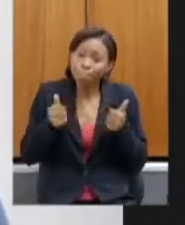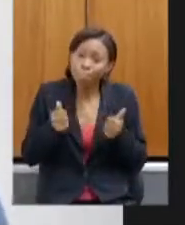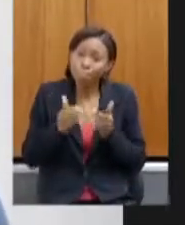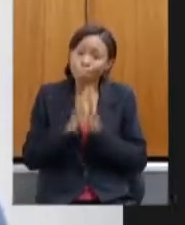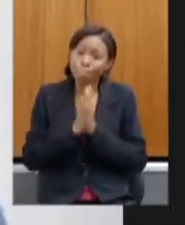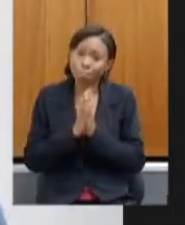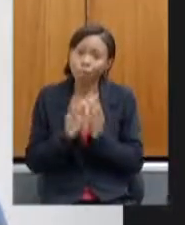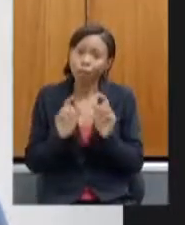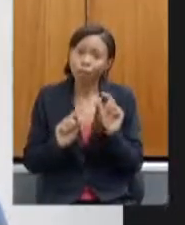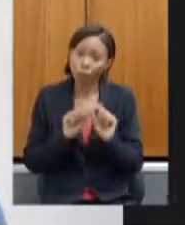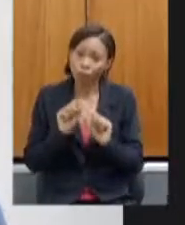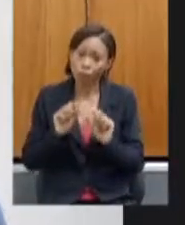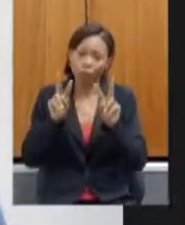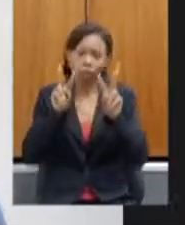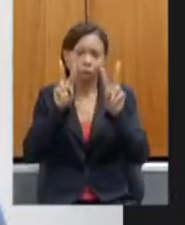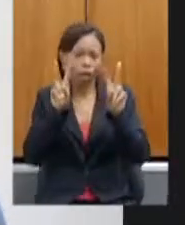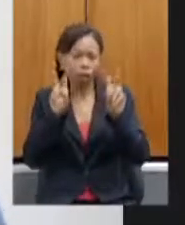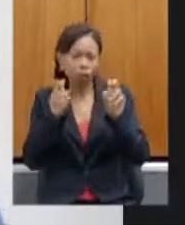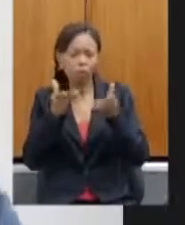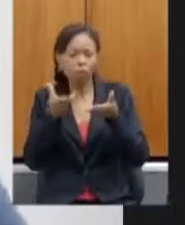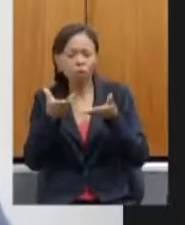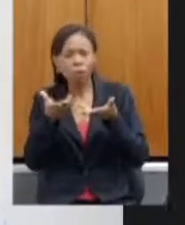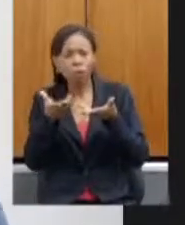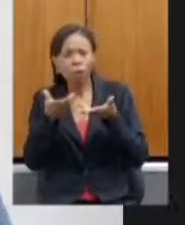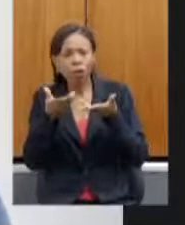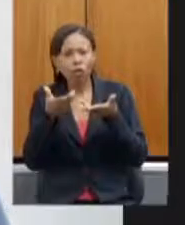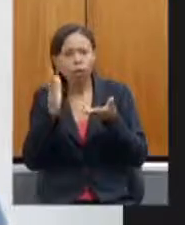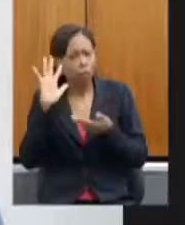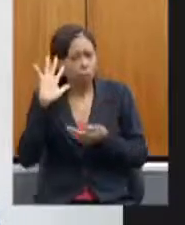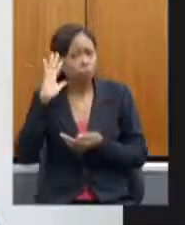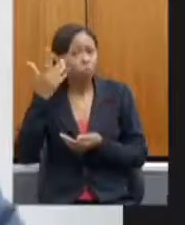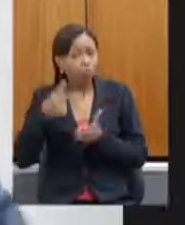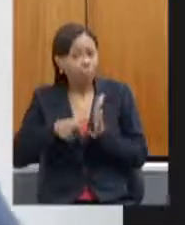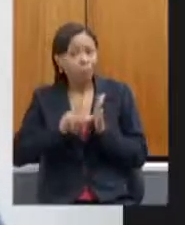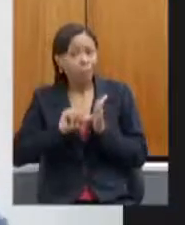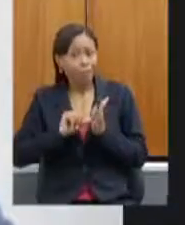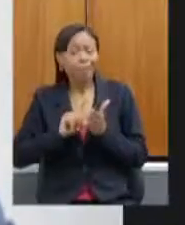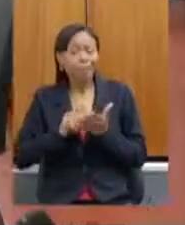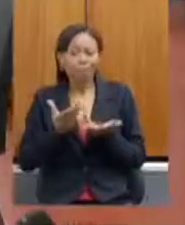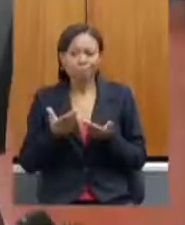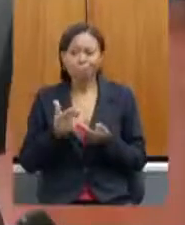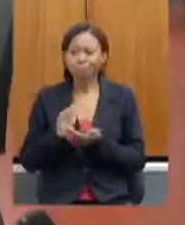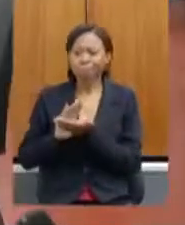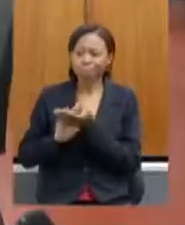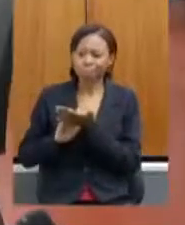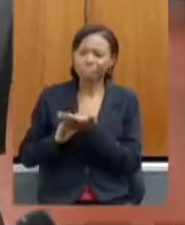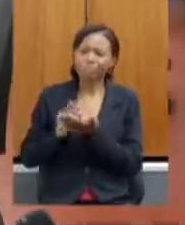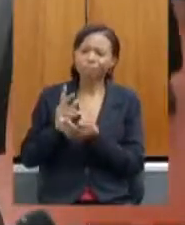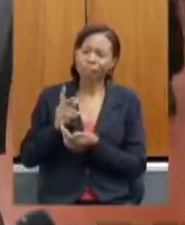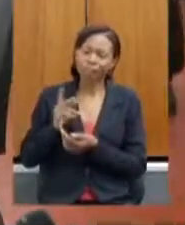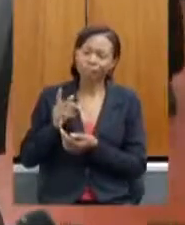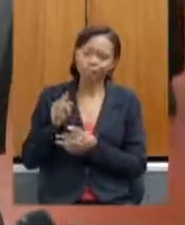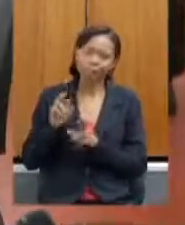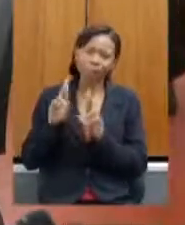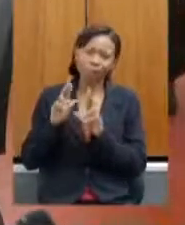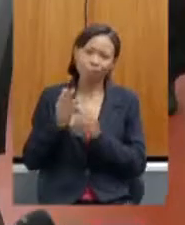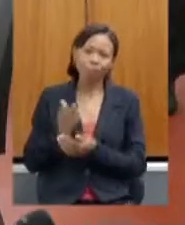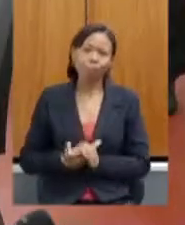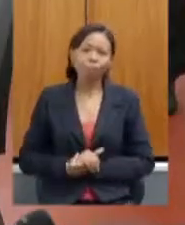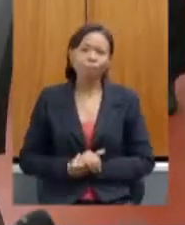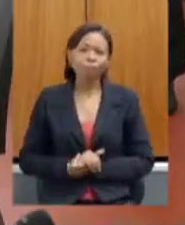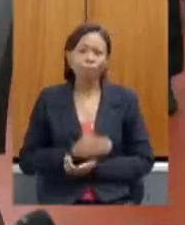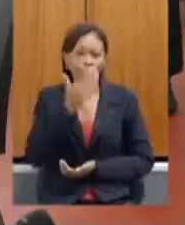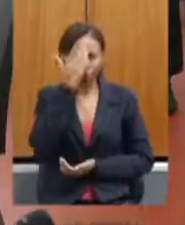olhado com antecedência e com muito carinho. Mas é isso aí, presidente. Parabéns aí pela condução. Muito obrigado, deputado André Quintão.